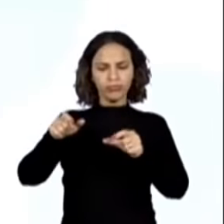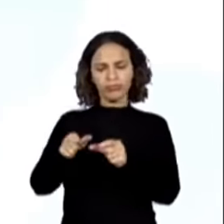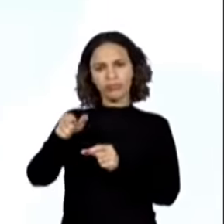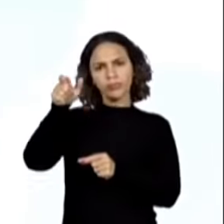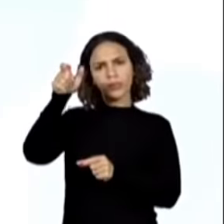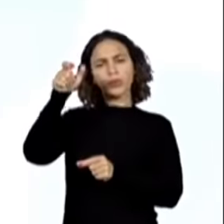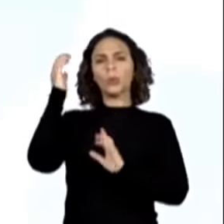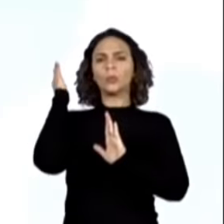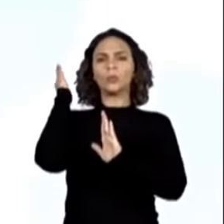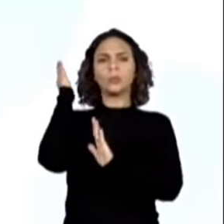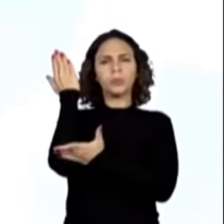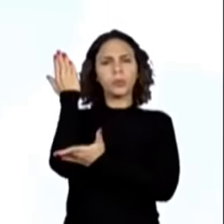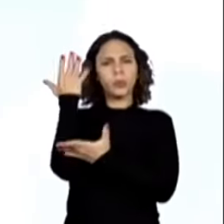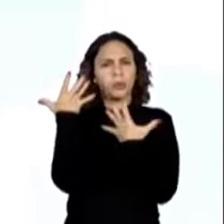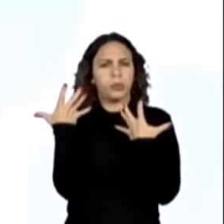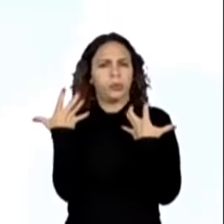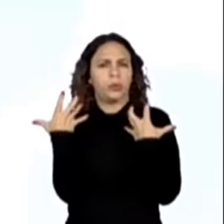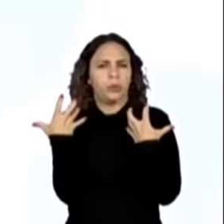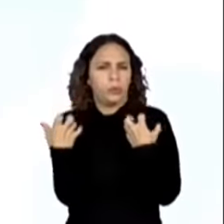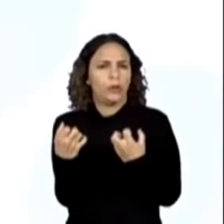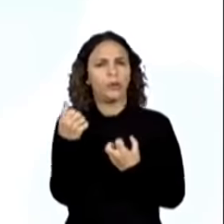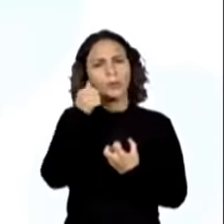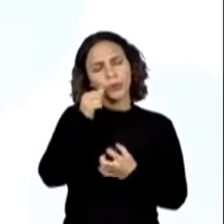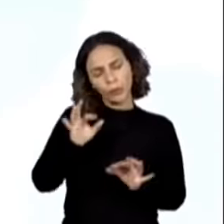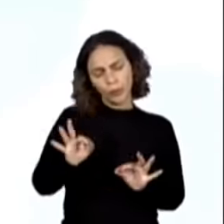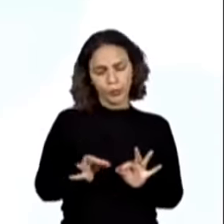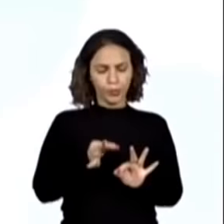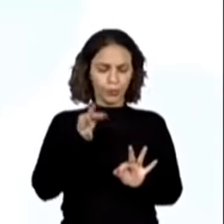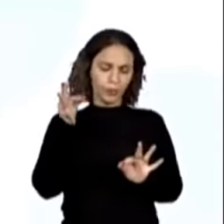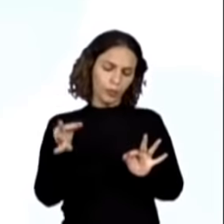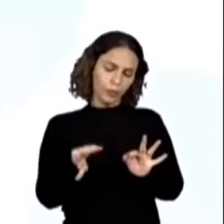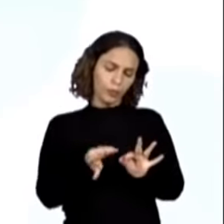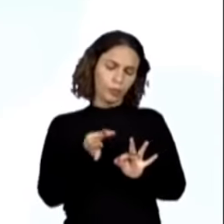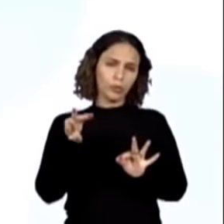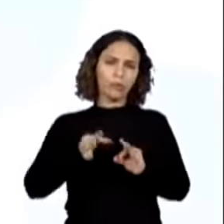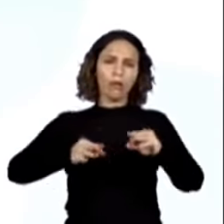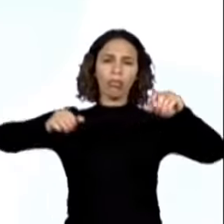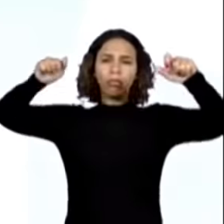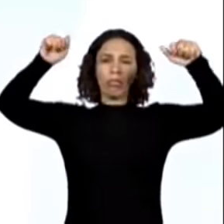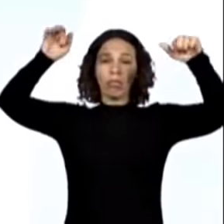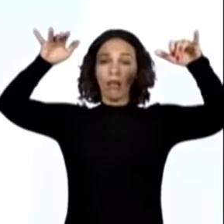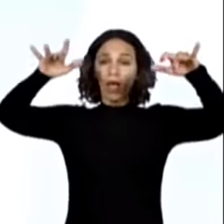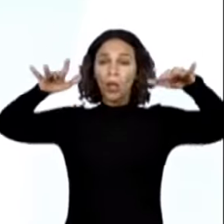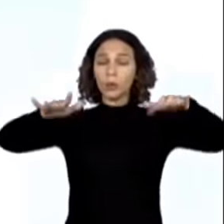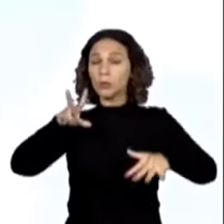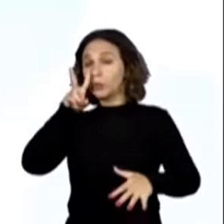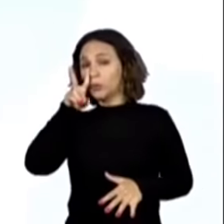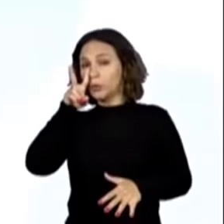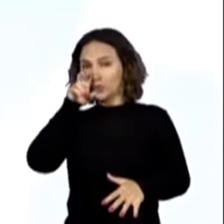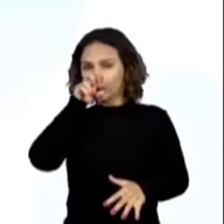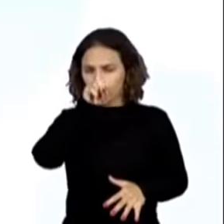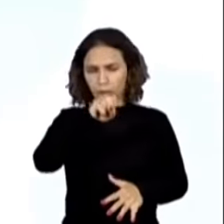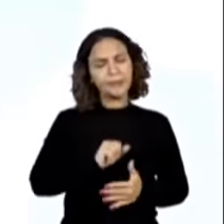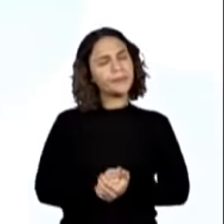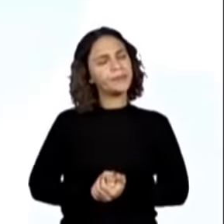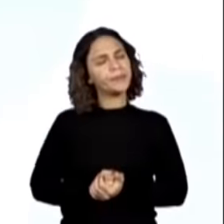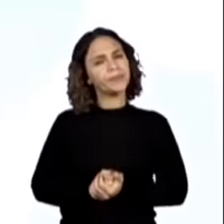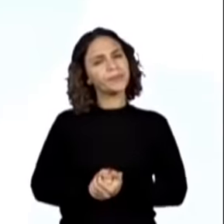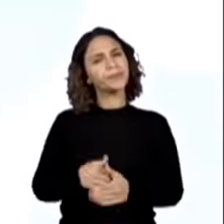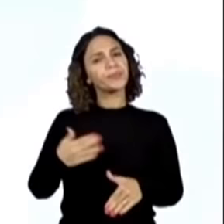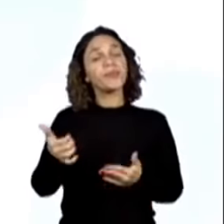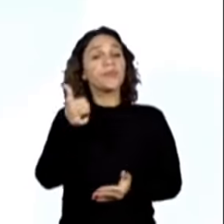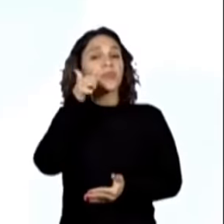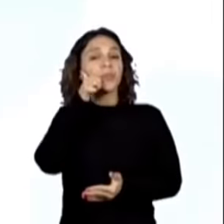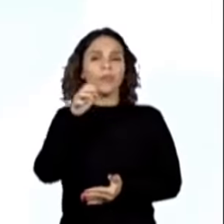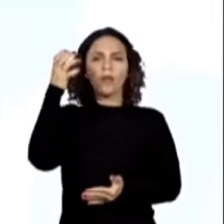Uma madeira escuríssima. Era inverno e nevava muito forte. A certa altura, a